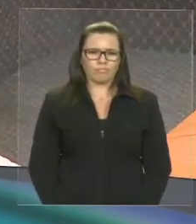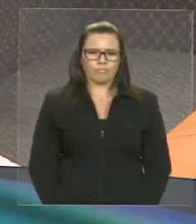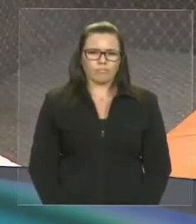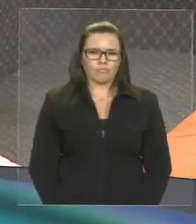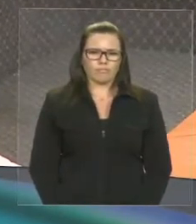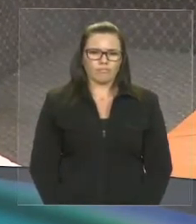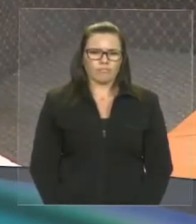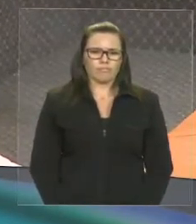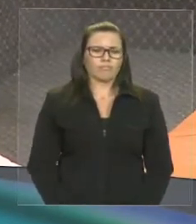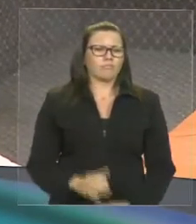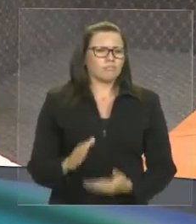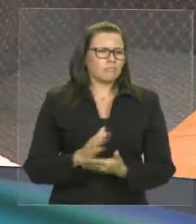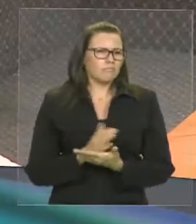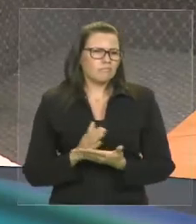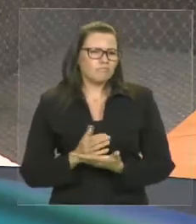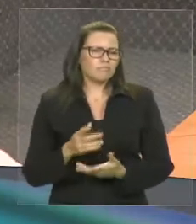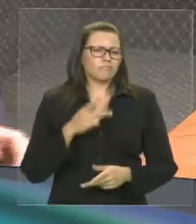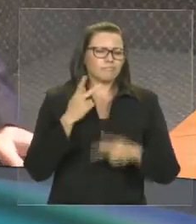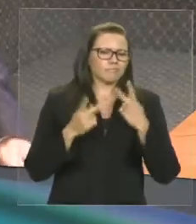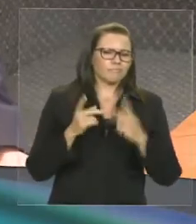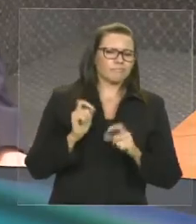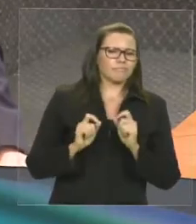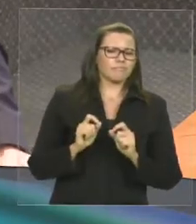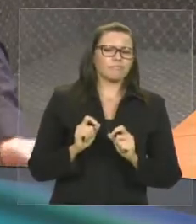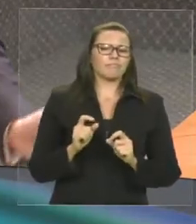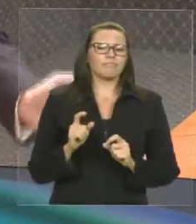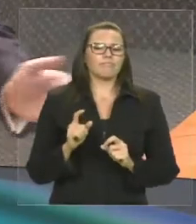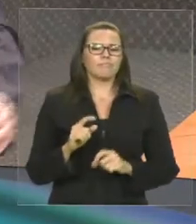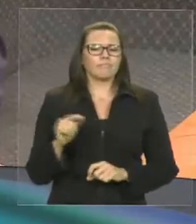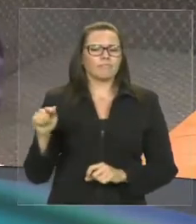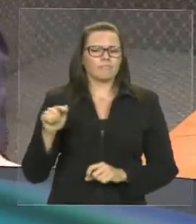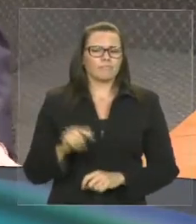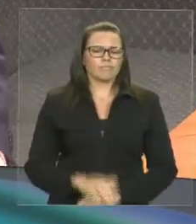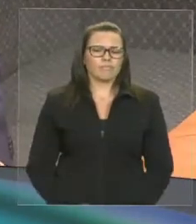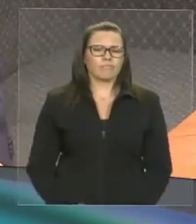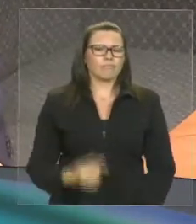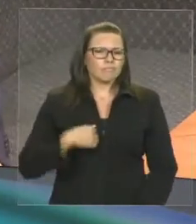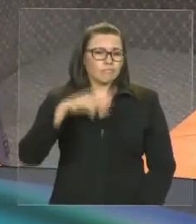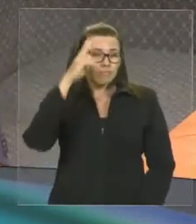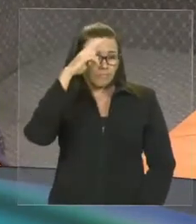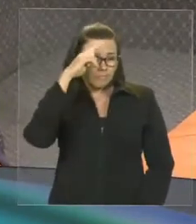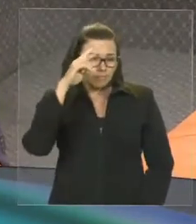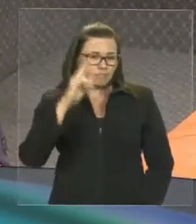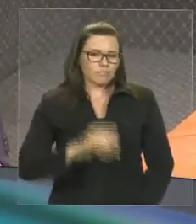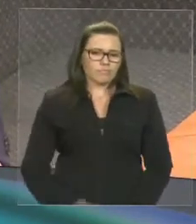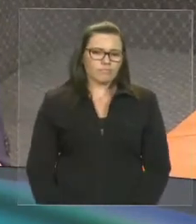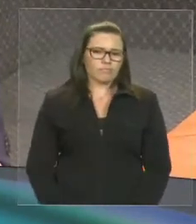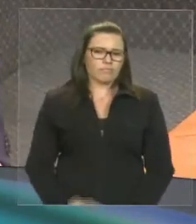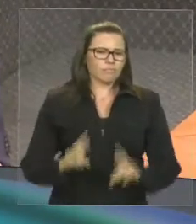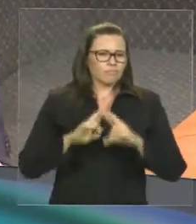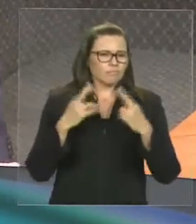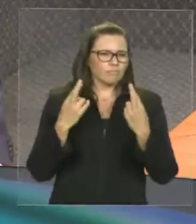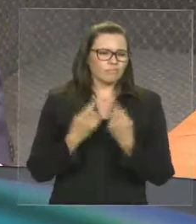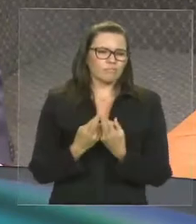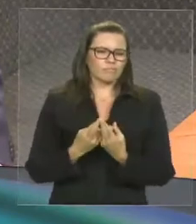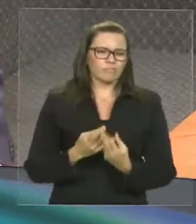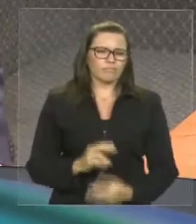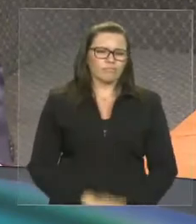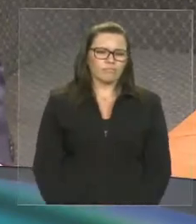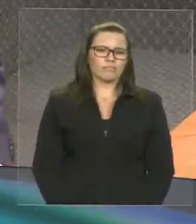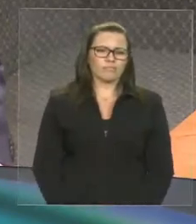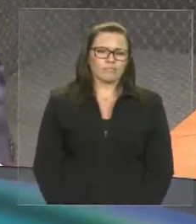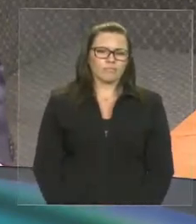muitos imaginar. Inclusive, aqui eu queria recordar, deputado Edilásio, uma reunião que tivemos na casa do ex